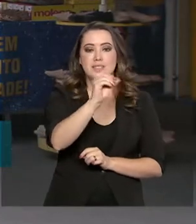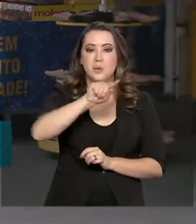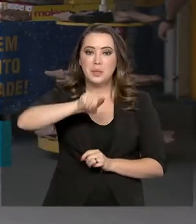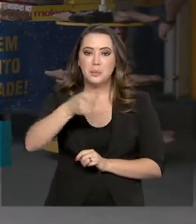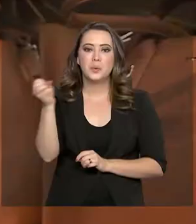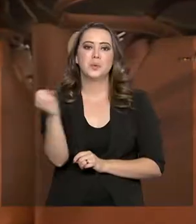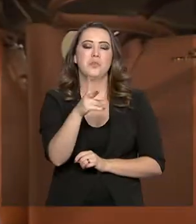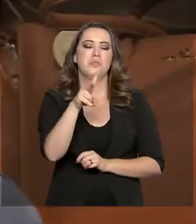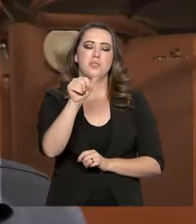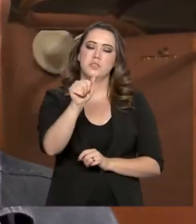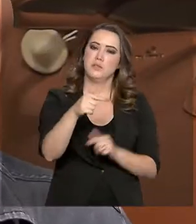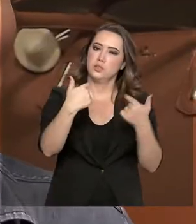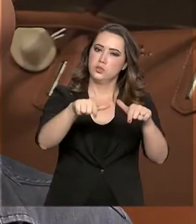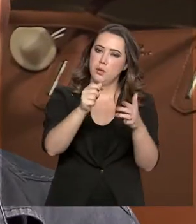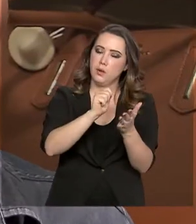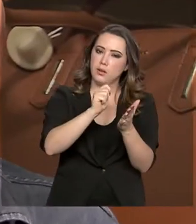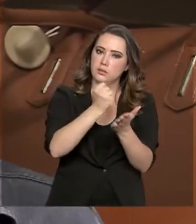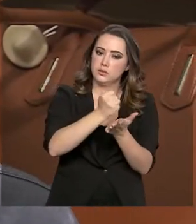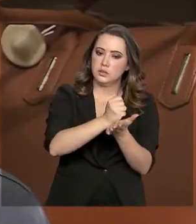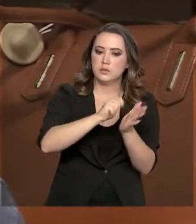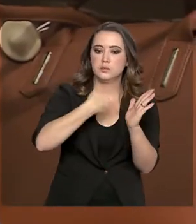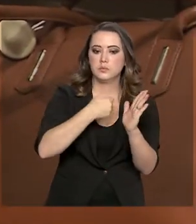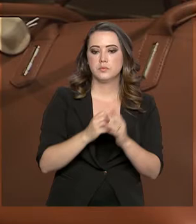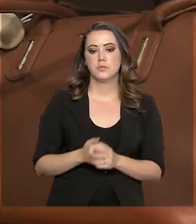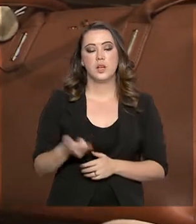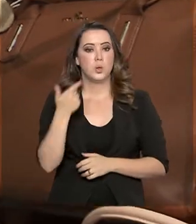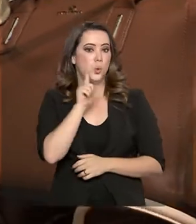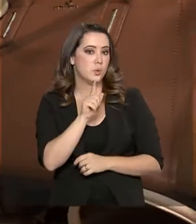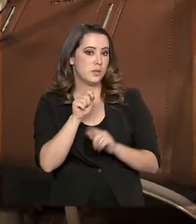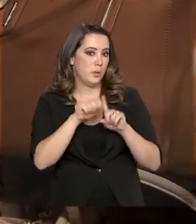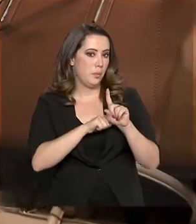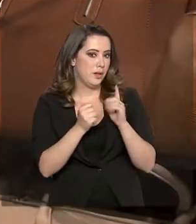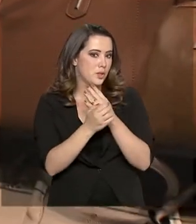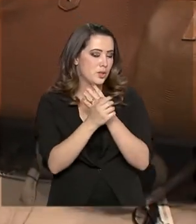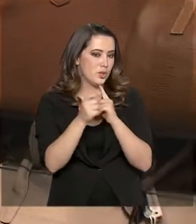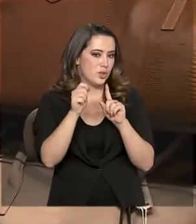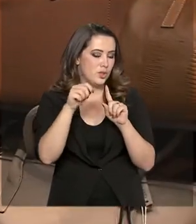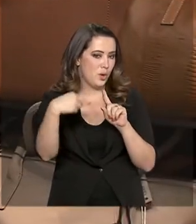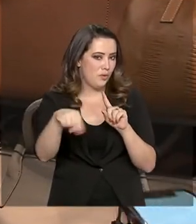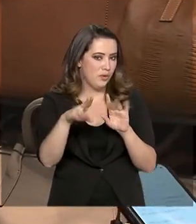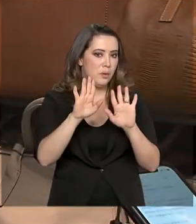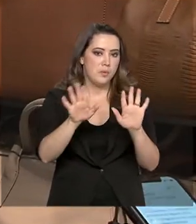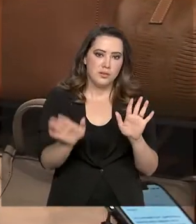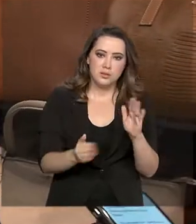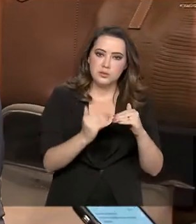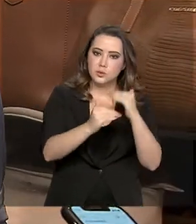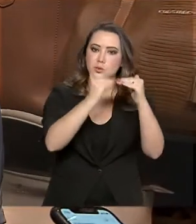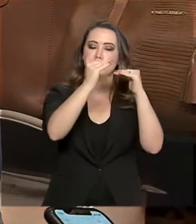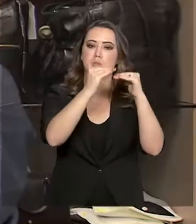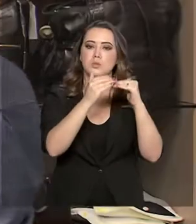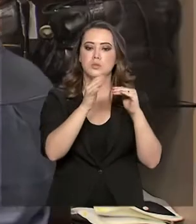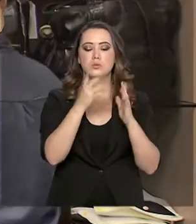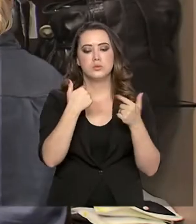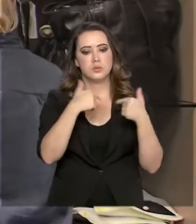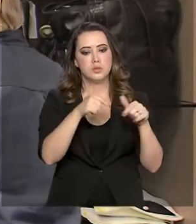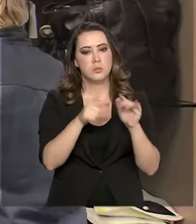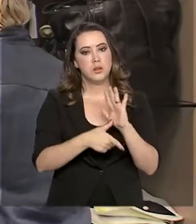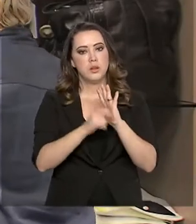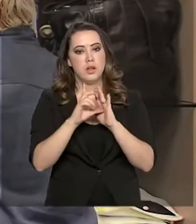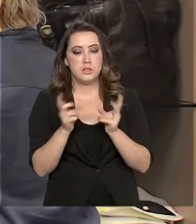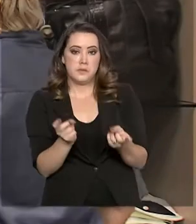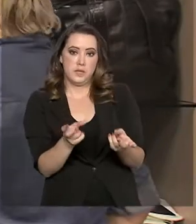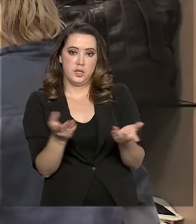carteira assinada. Edna não conseguiu um emprego novo em novembro, mas recebeu uma promoção no trabalho. Passou de